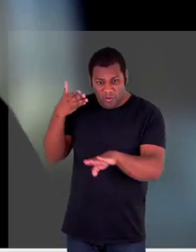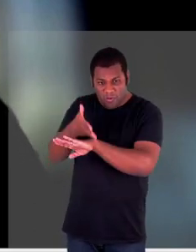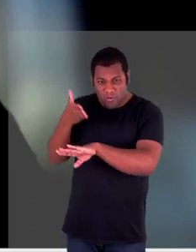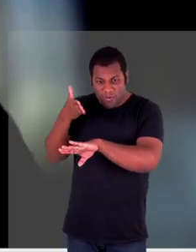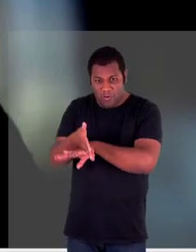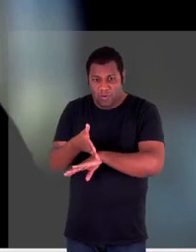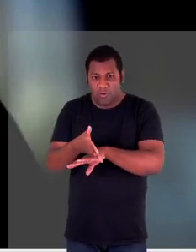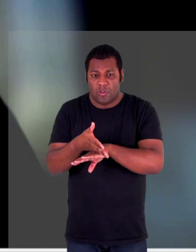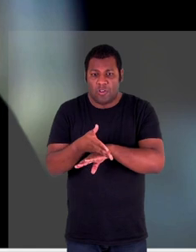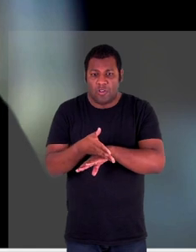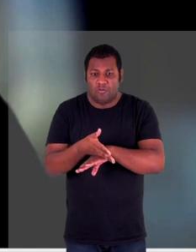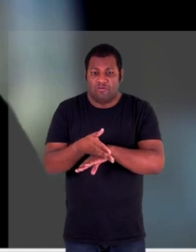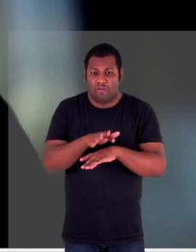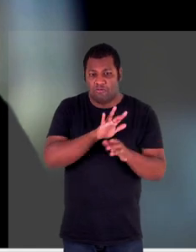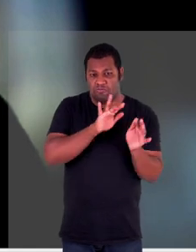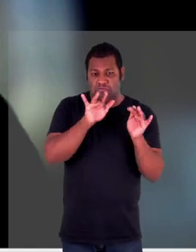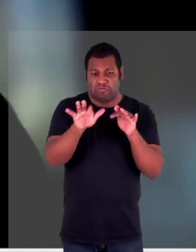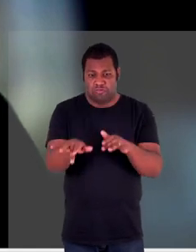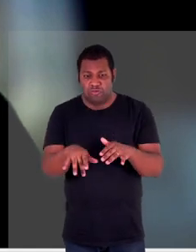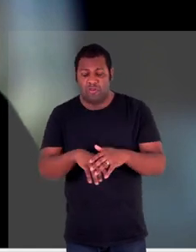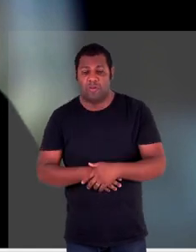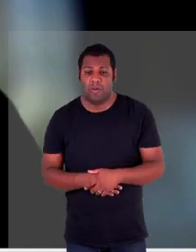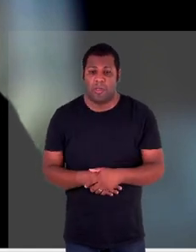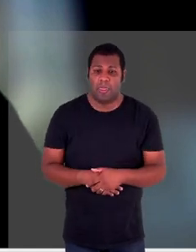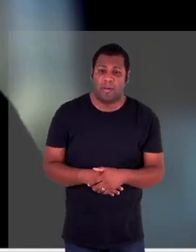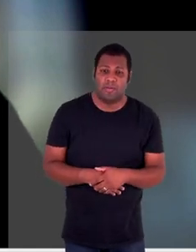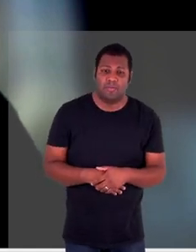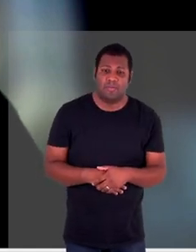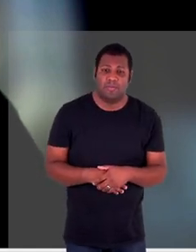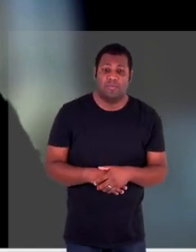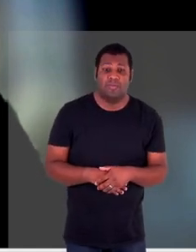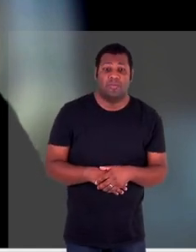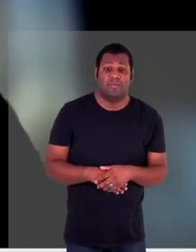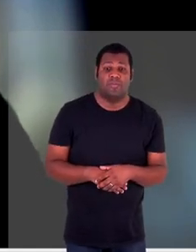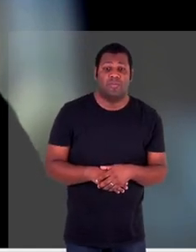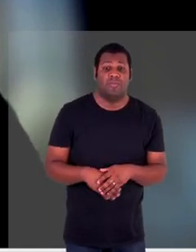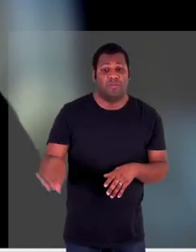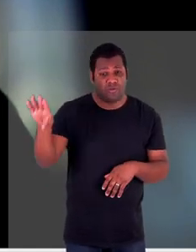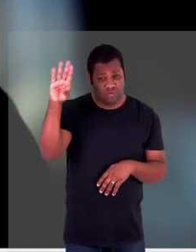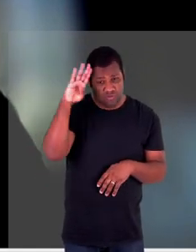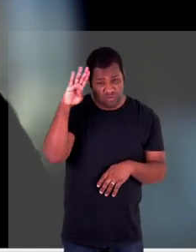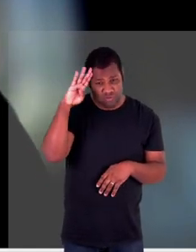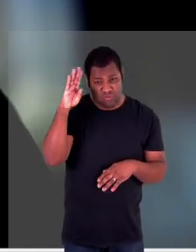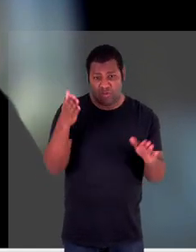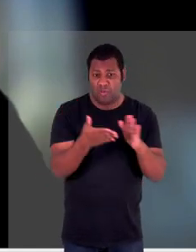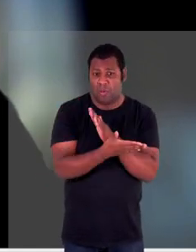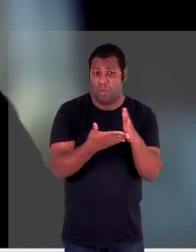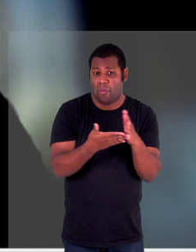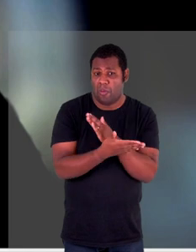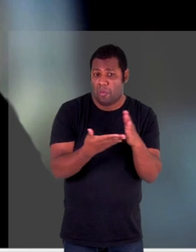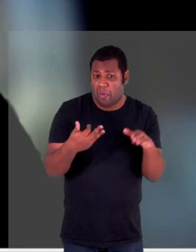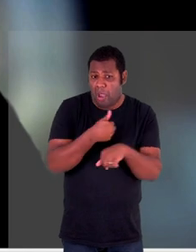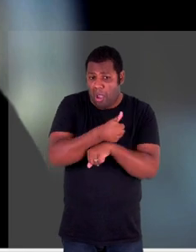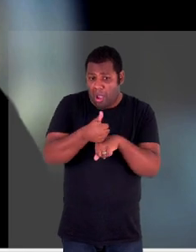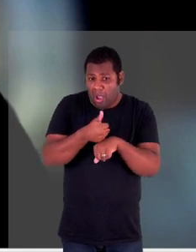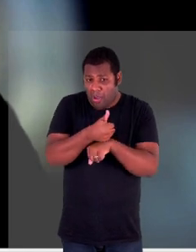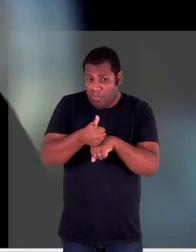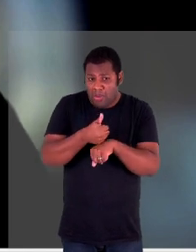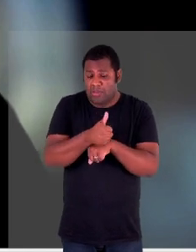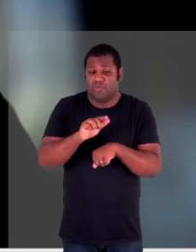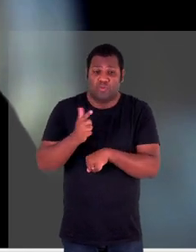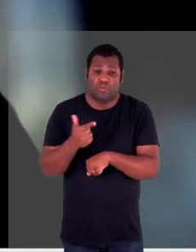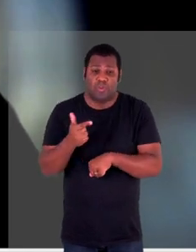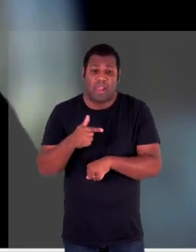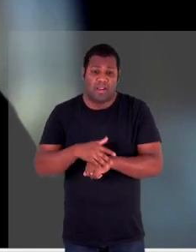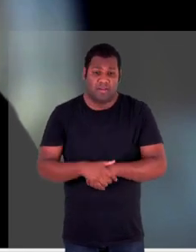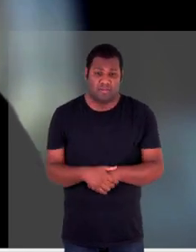soldados de carreira são pessoas mobilizadas que tem também pouquíssimo treinamento para atuar onde eles atuam e não